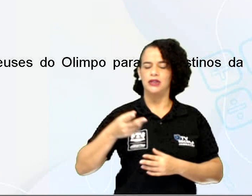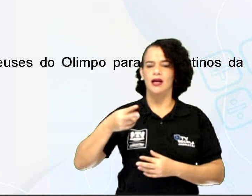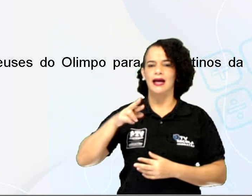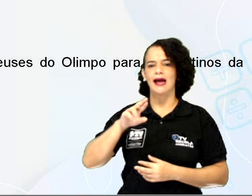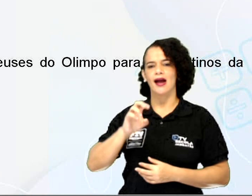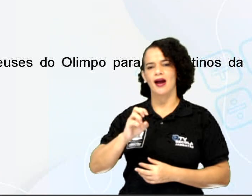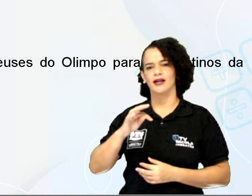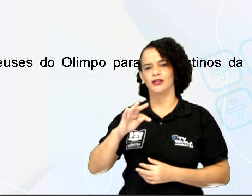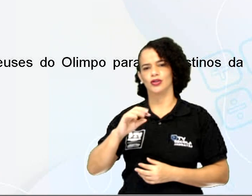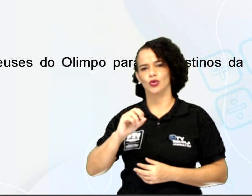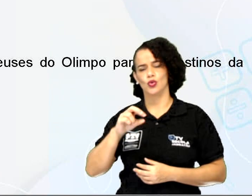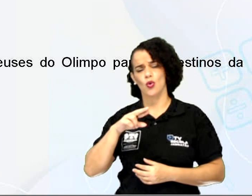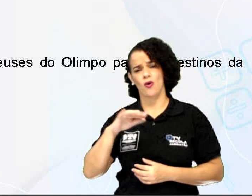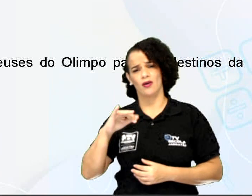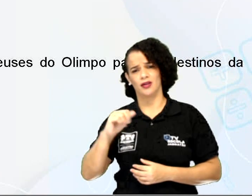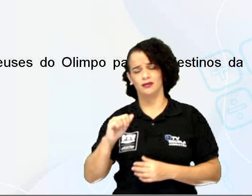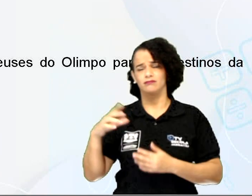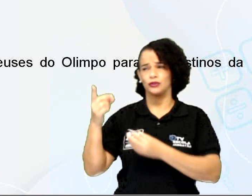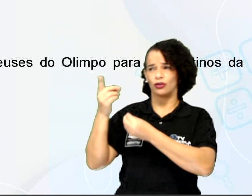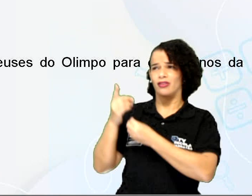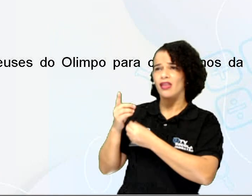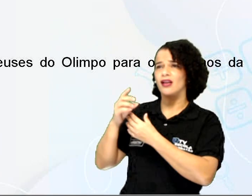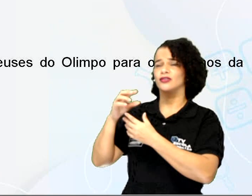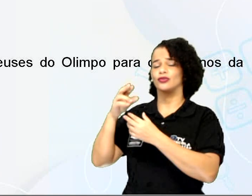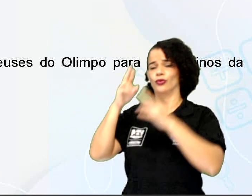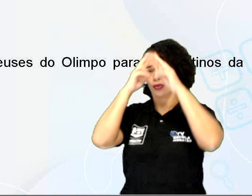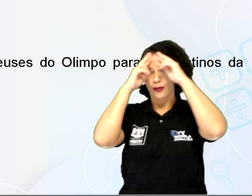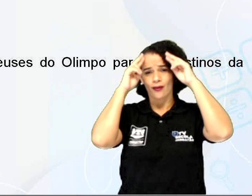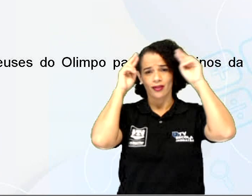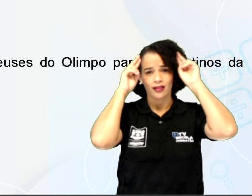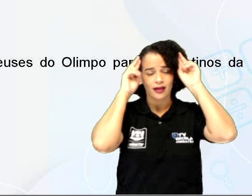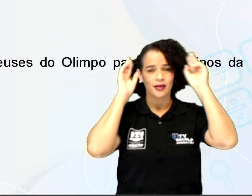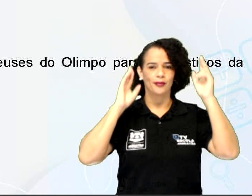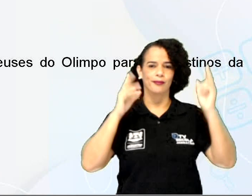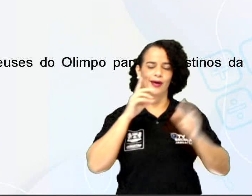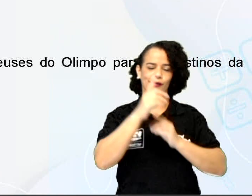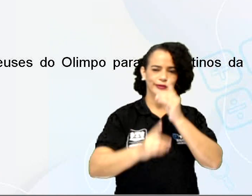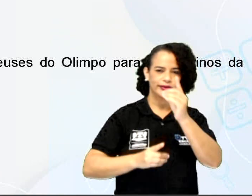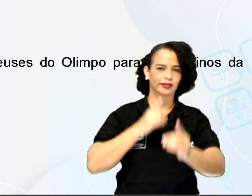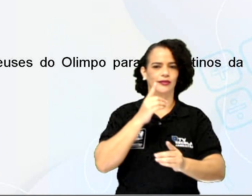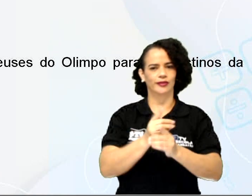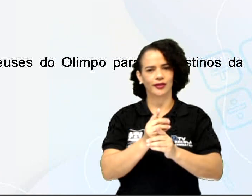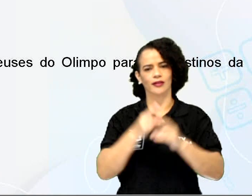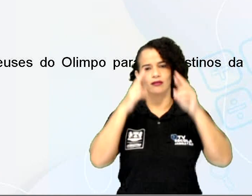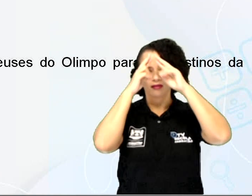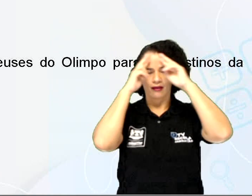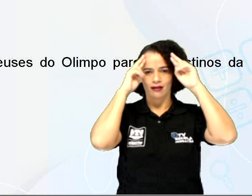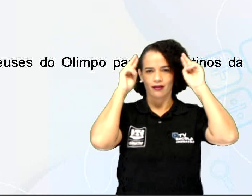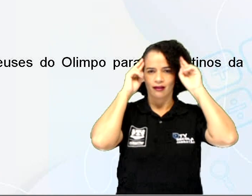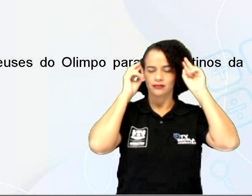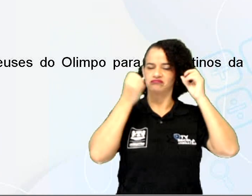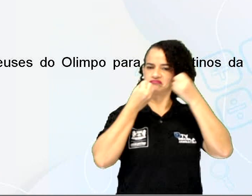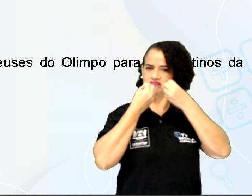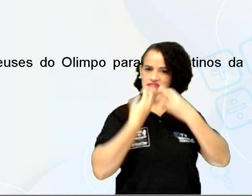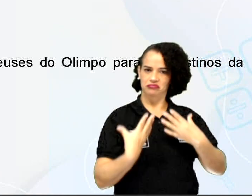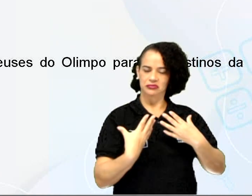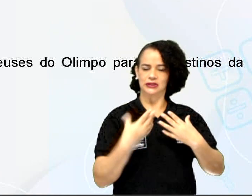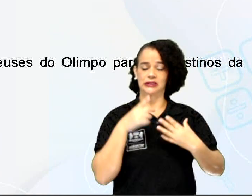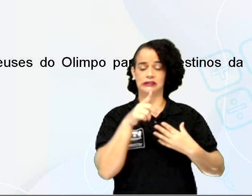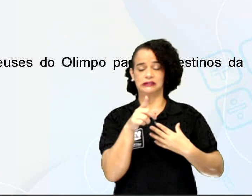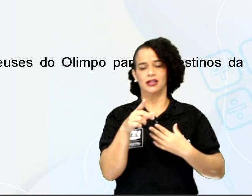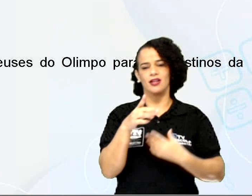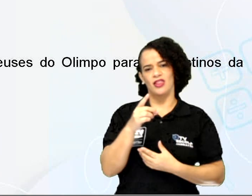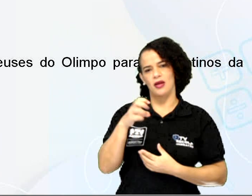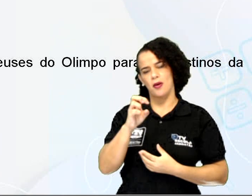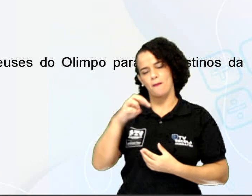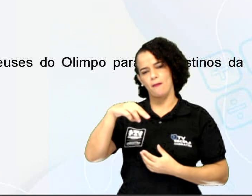invocando a proteção dos deuses do Olimpo para os destinos da Grécia. Muito bem, isto é do grande Demóstenes.